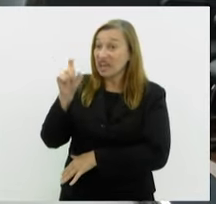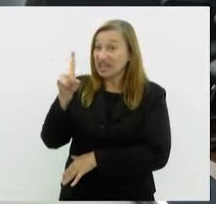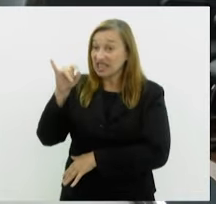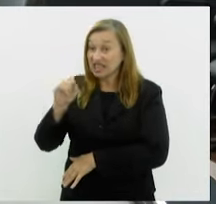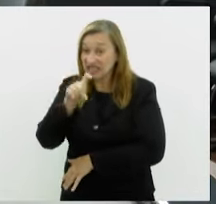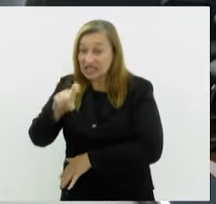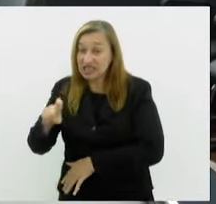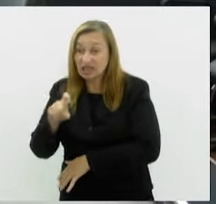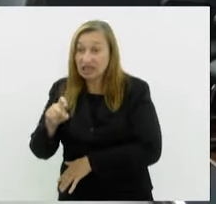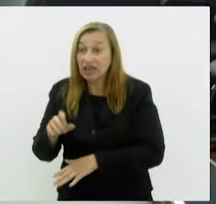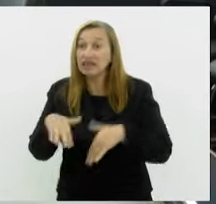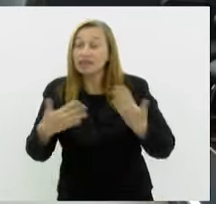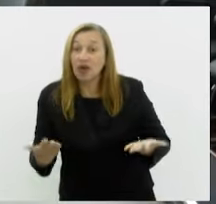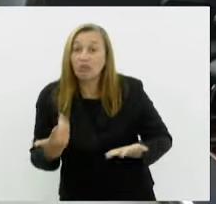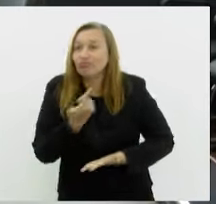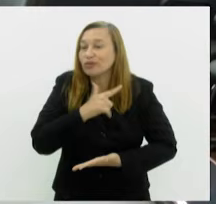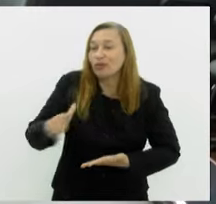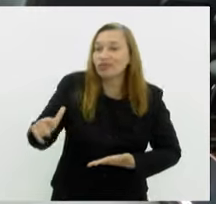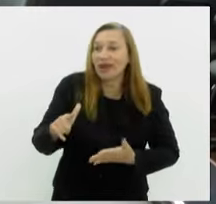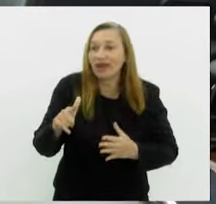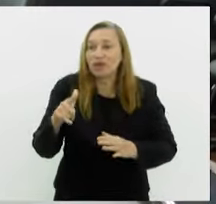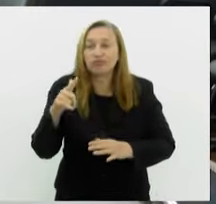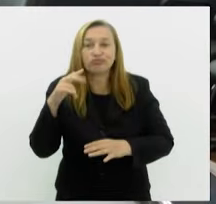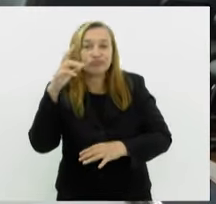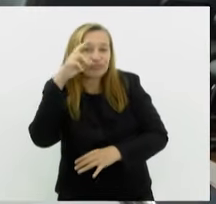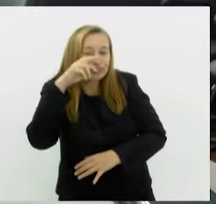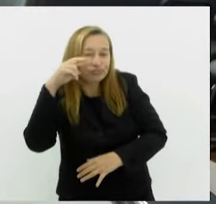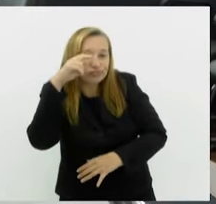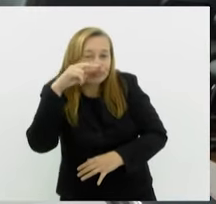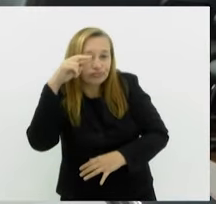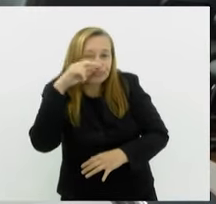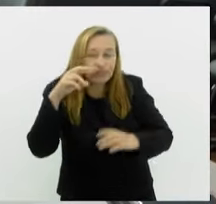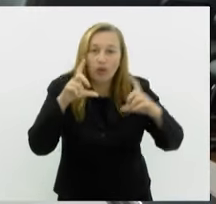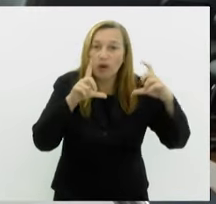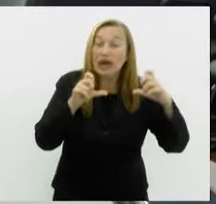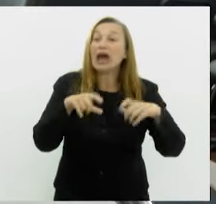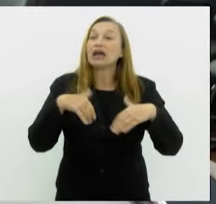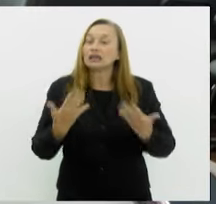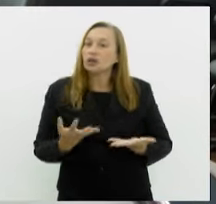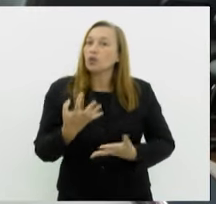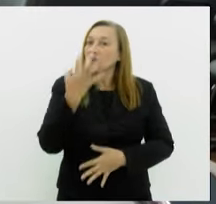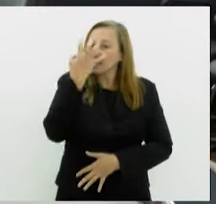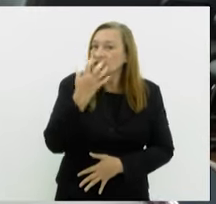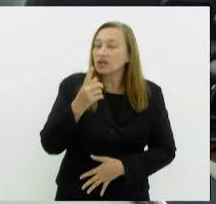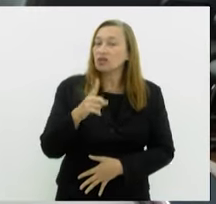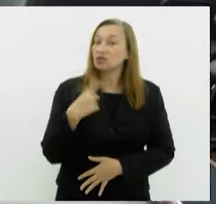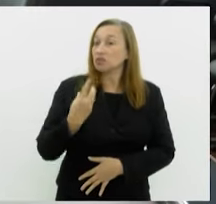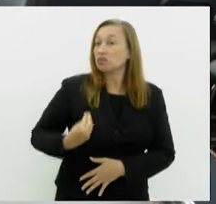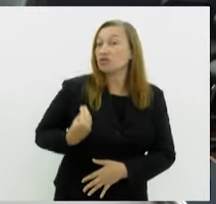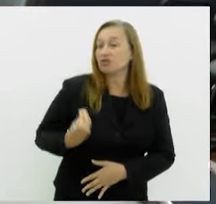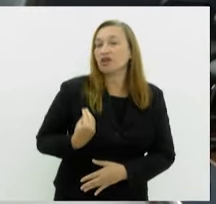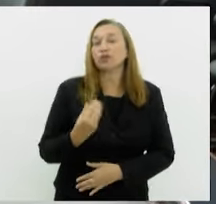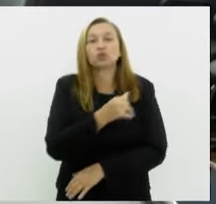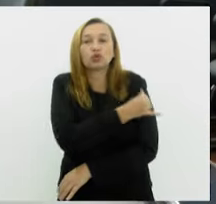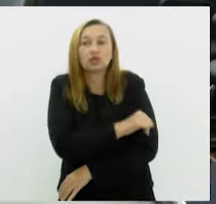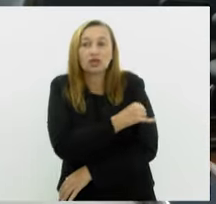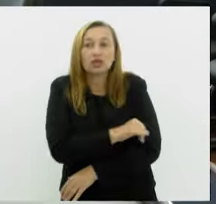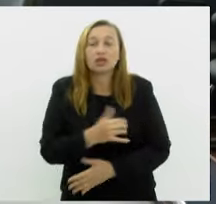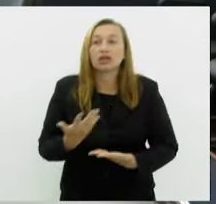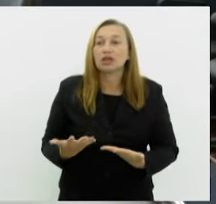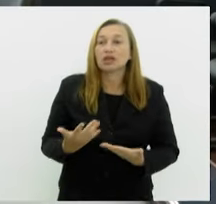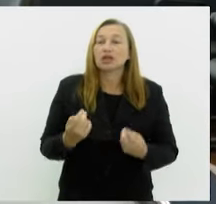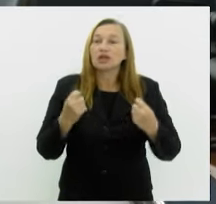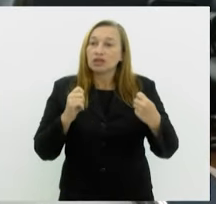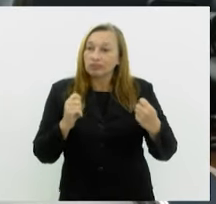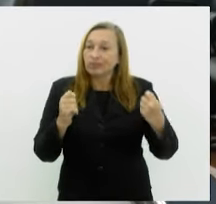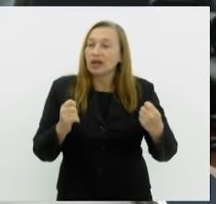perícia sobre essas fotos. Então, é muito grave o a gente está vivendo no Rio de Janeiro e a gente espera que a CPI possa